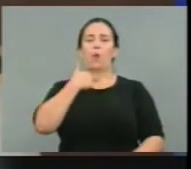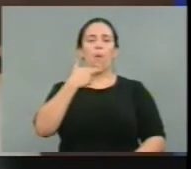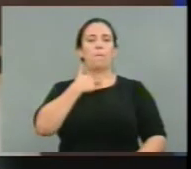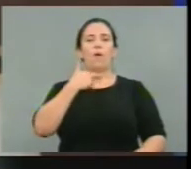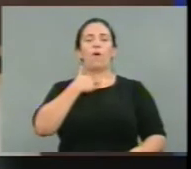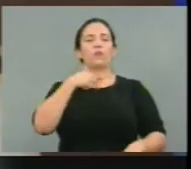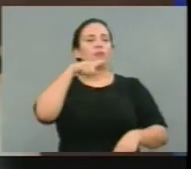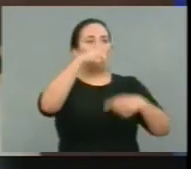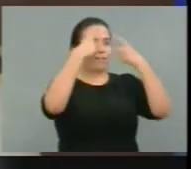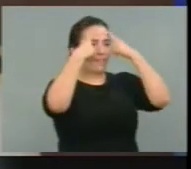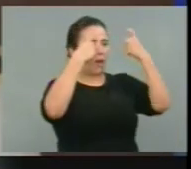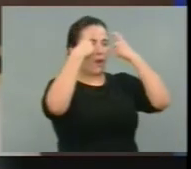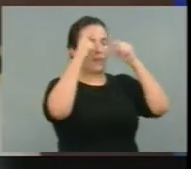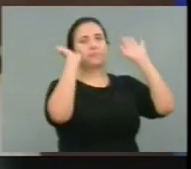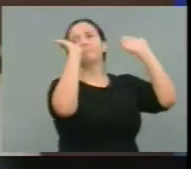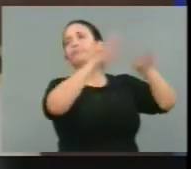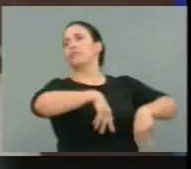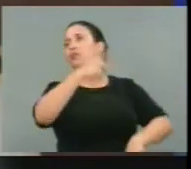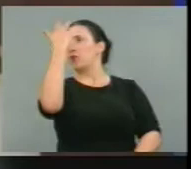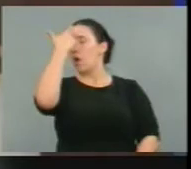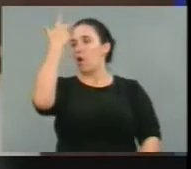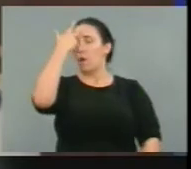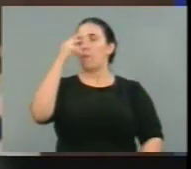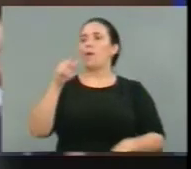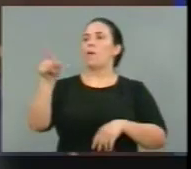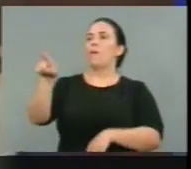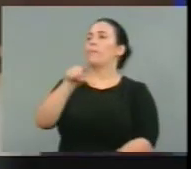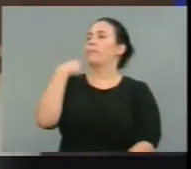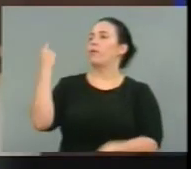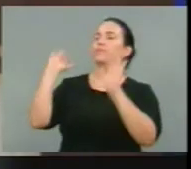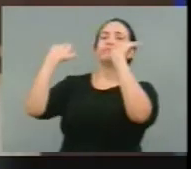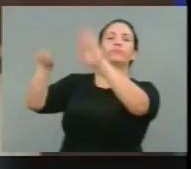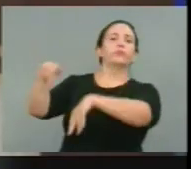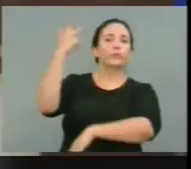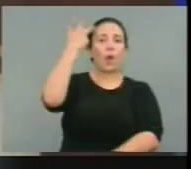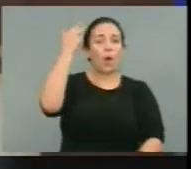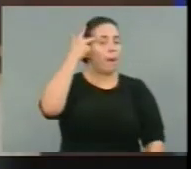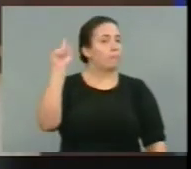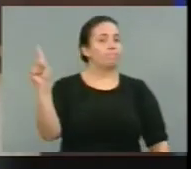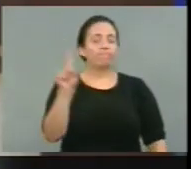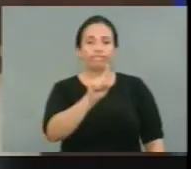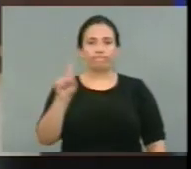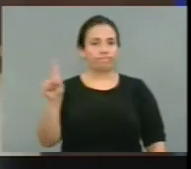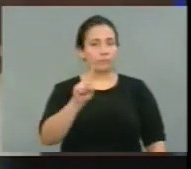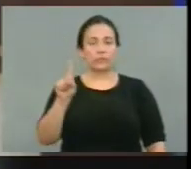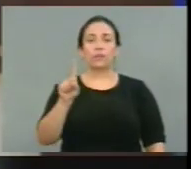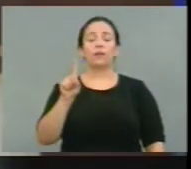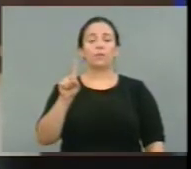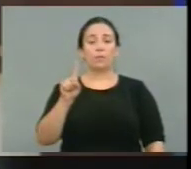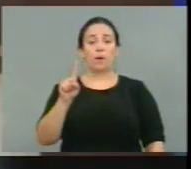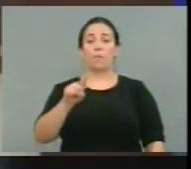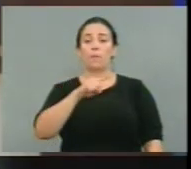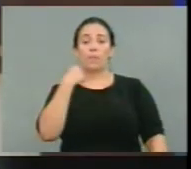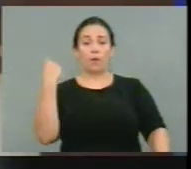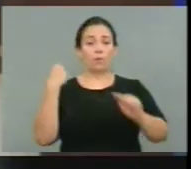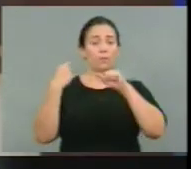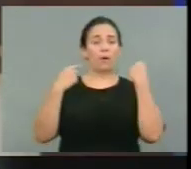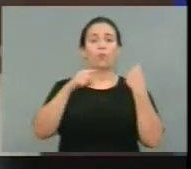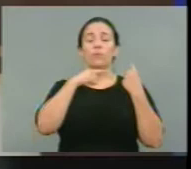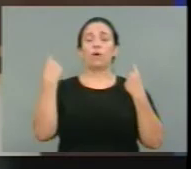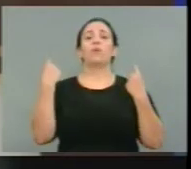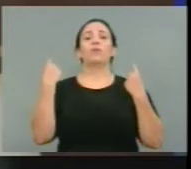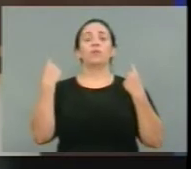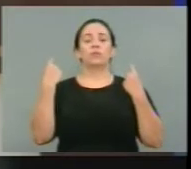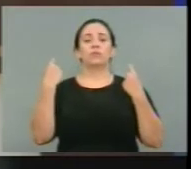Nós não podemos naturalizar a morte. A morte não pode ser algo... Essa morte violenta não pode ser...